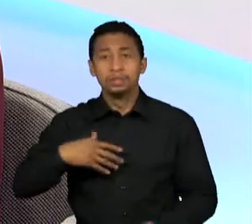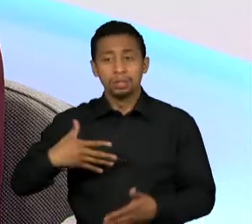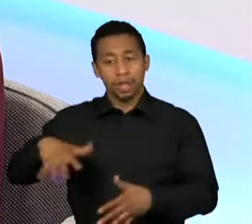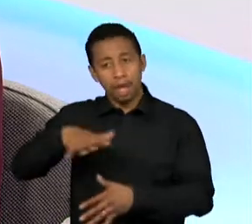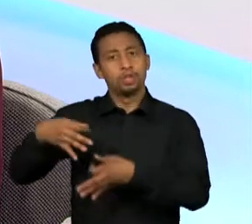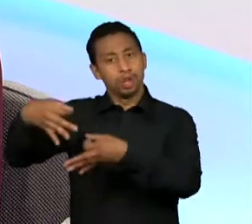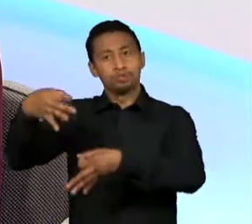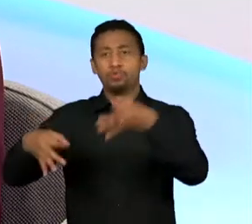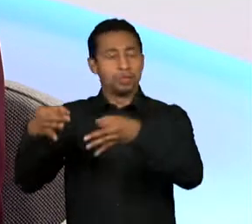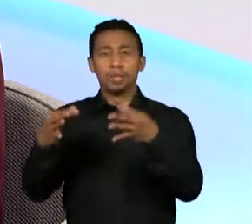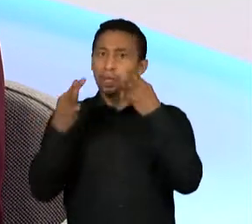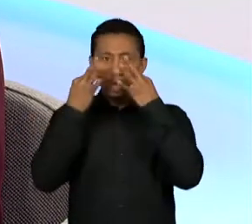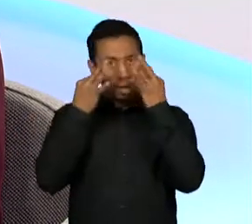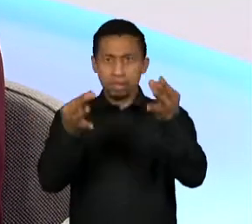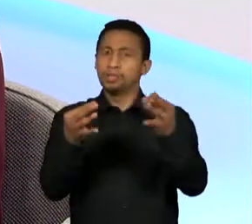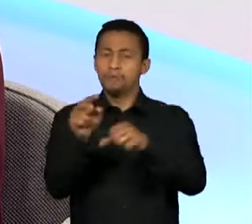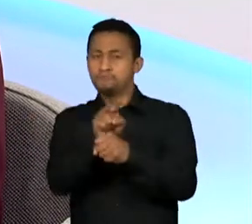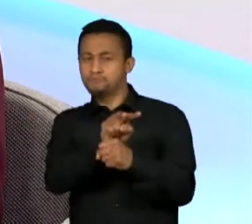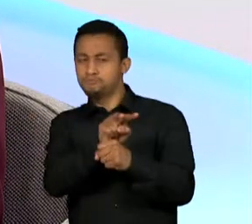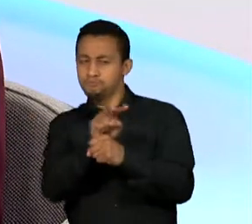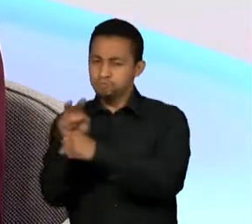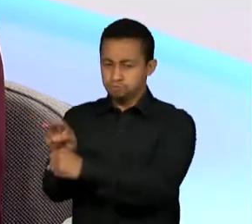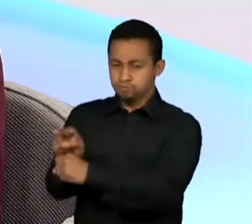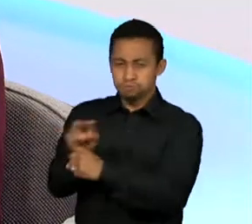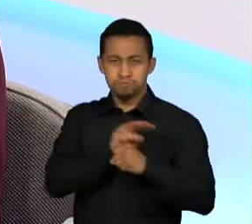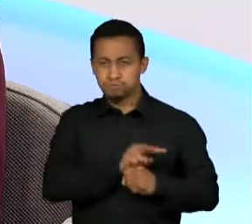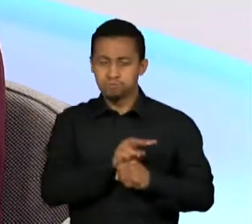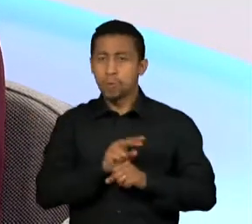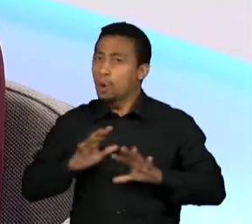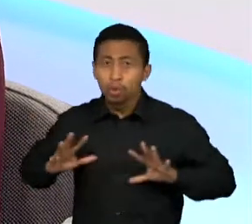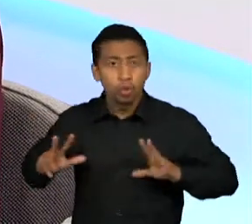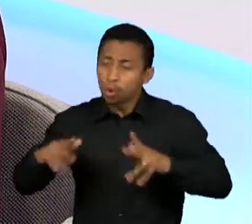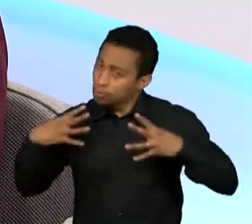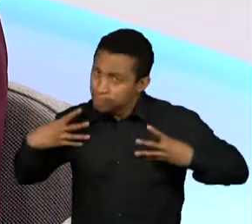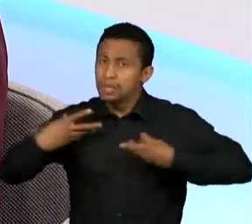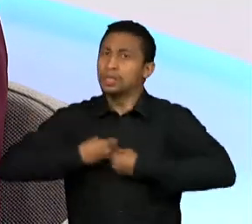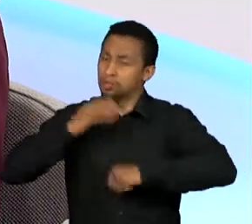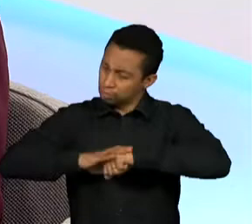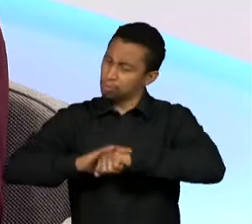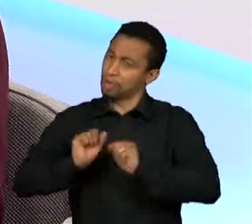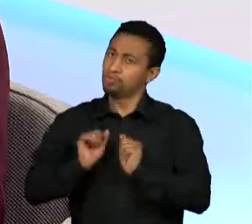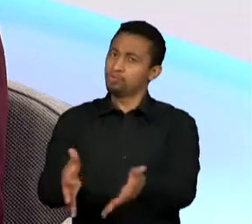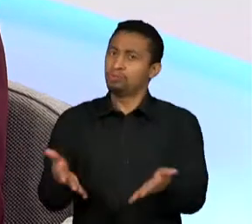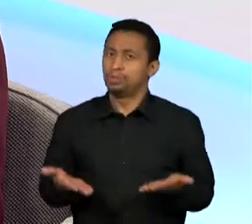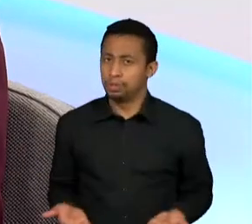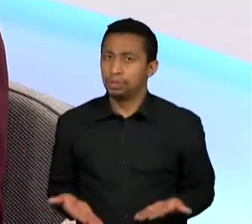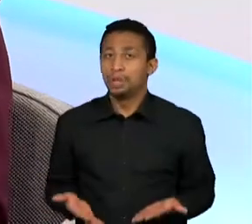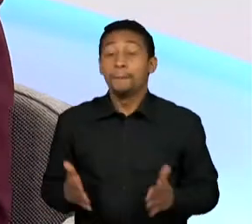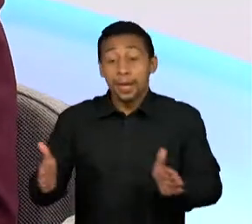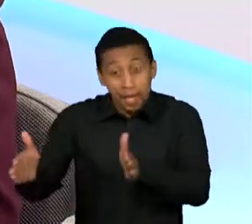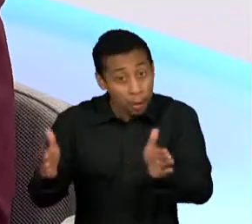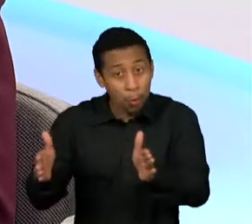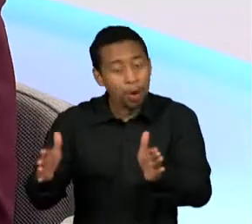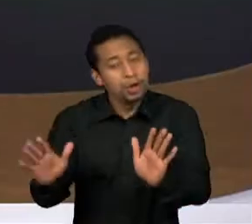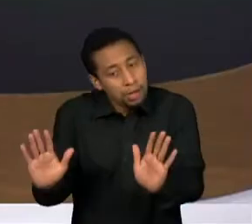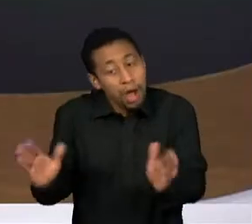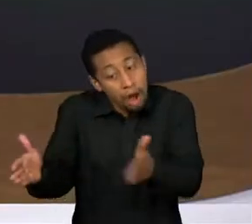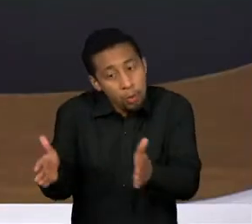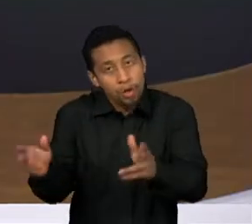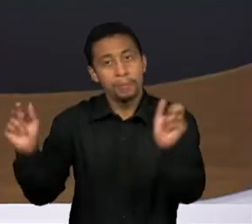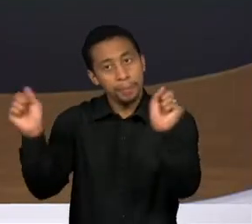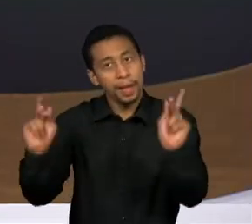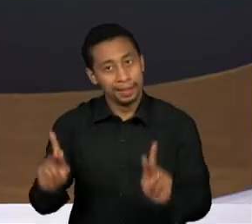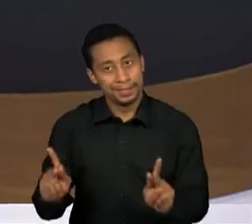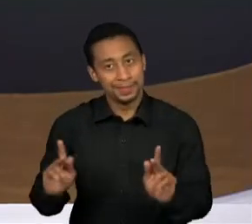estivemos. Todos os ministros se posicionaram, tomaram atitudes. Agora, nesse momento, nós estamos em paz. E só antes de